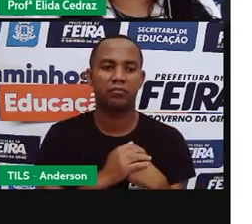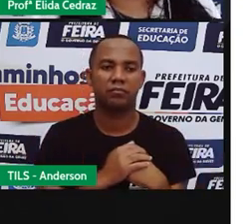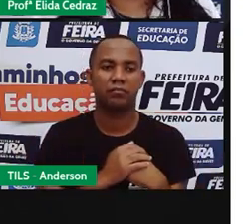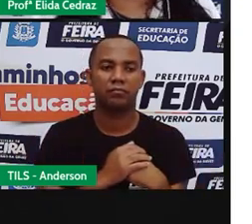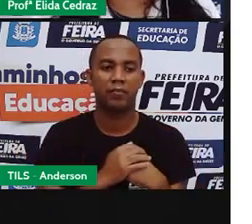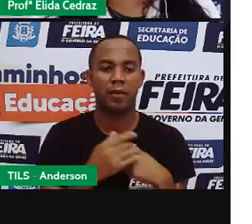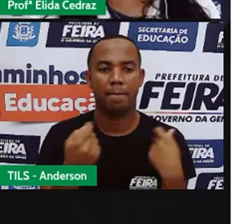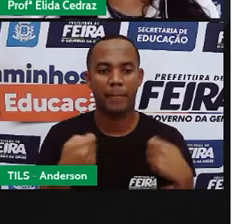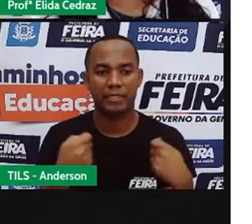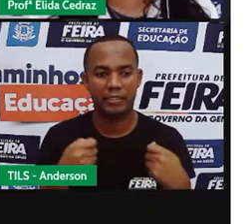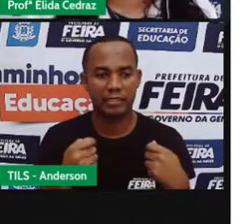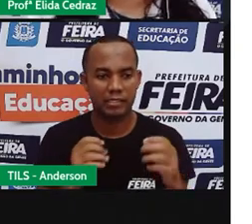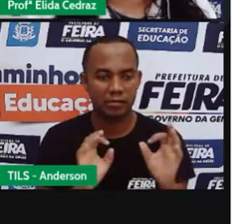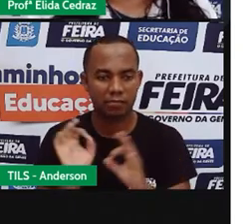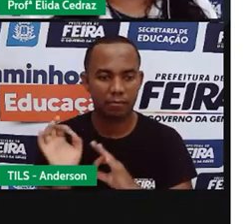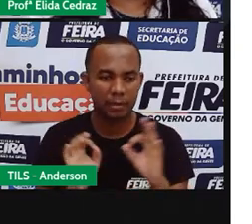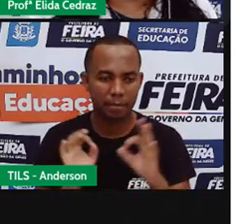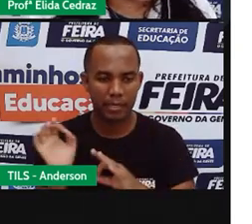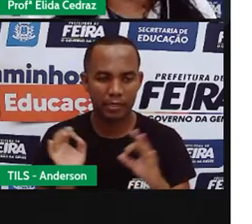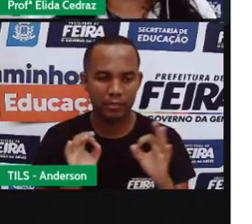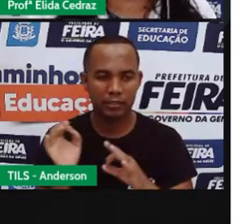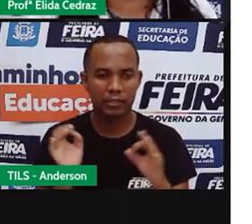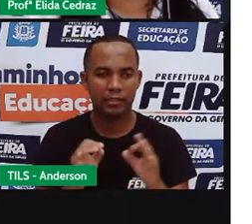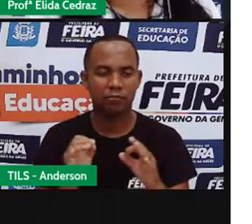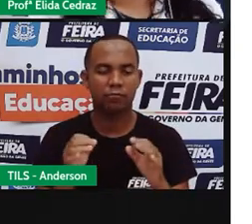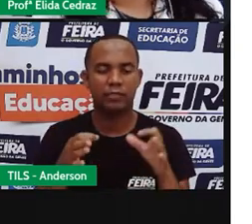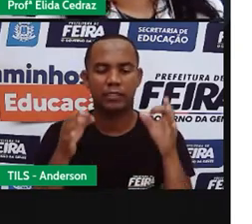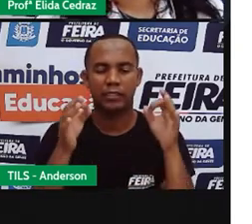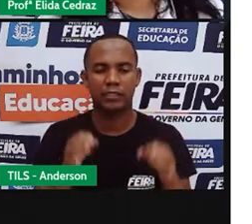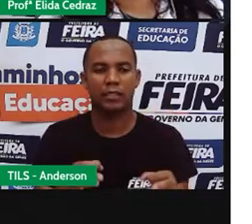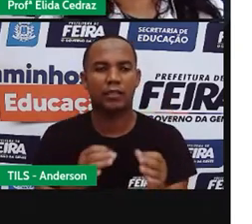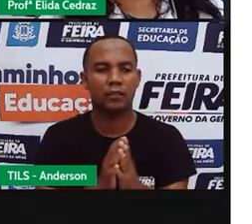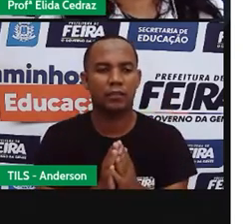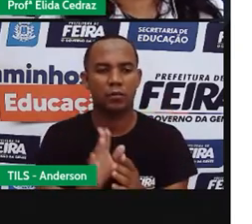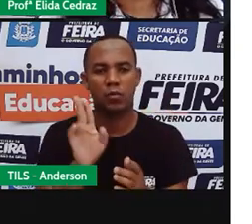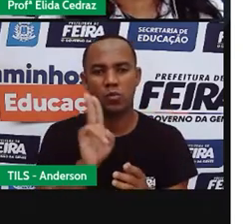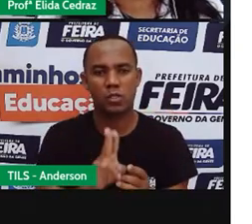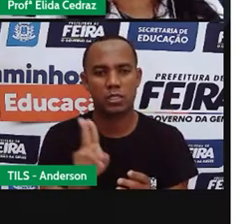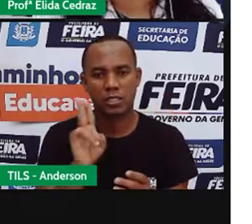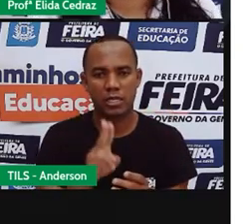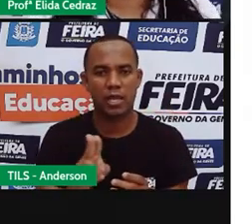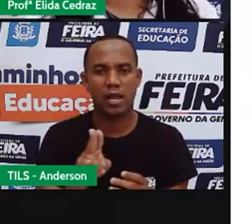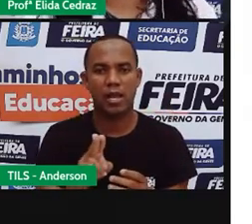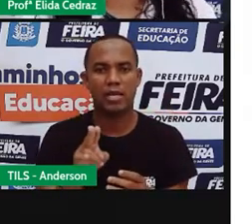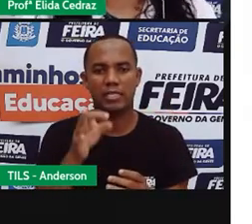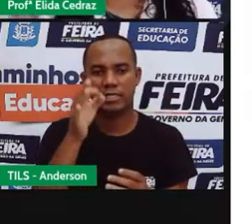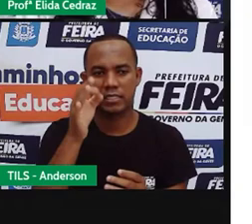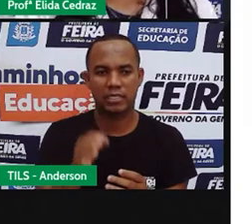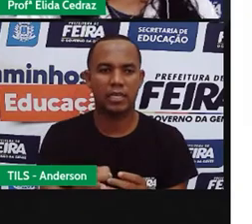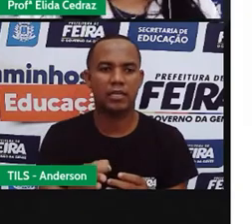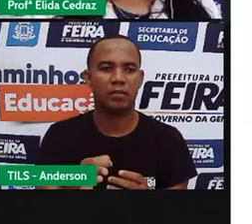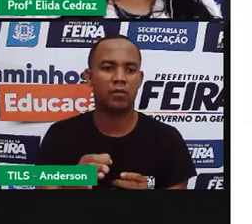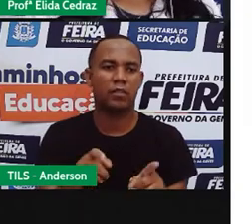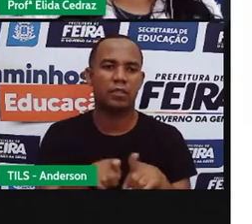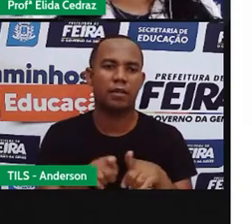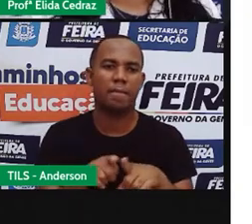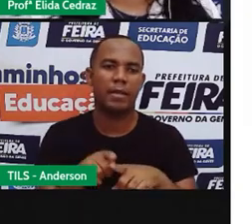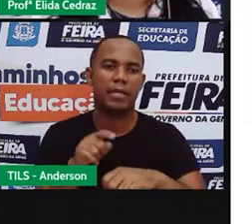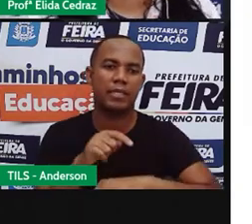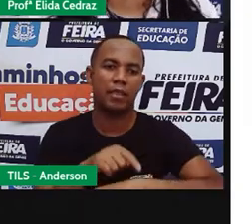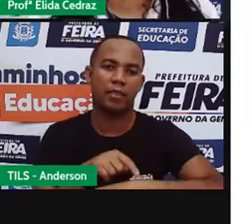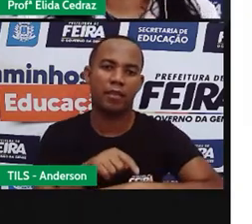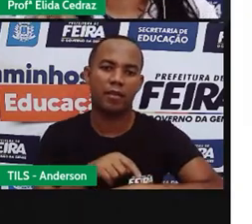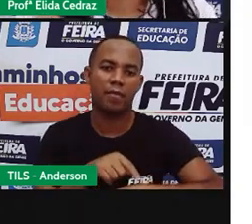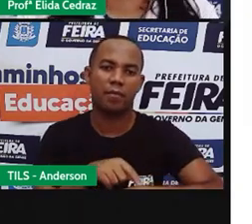A gente precisa fazer as coisas corretamente. Usar o material correto e o tempo na produção dessas